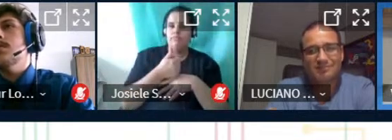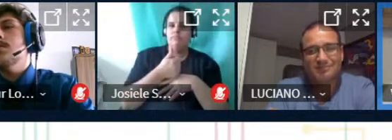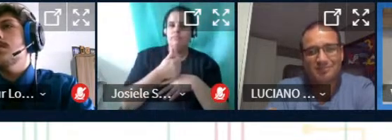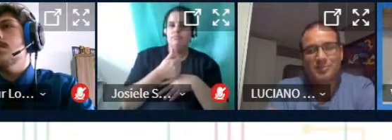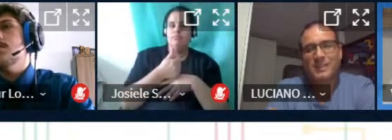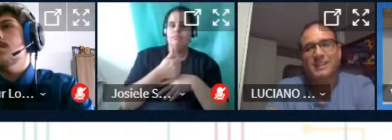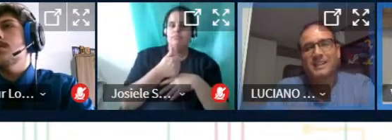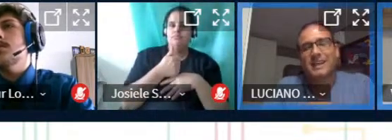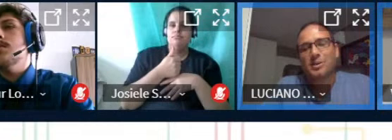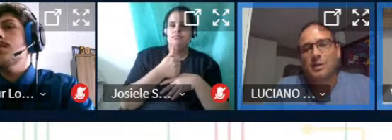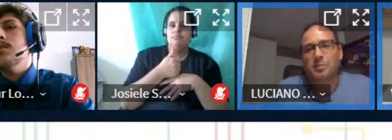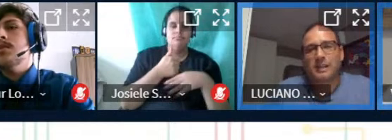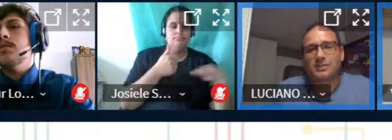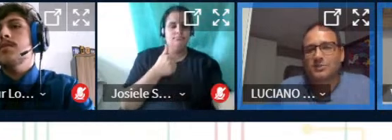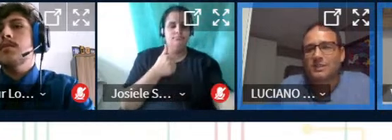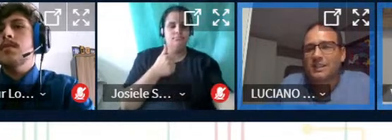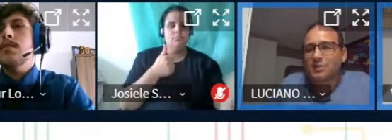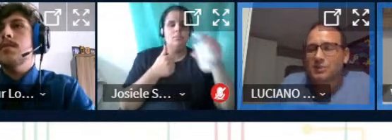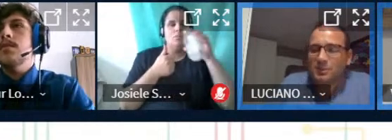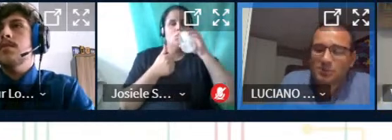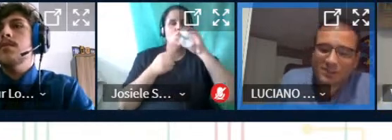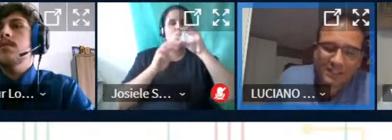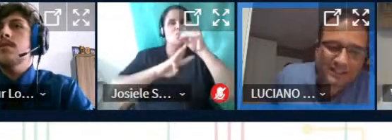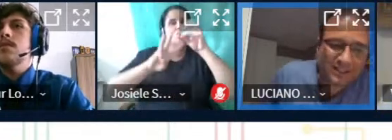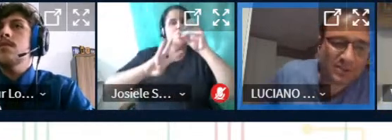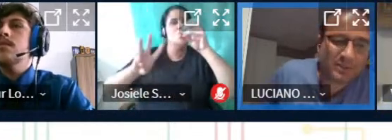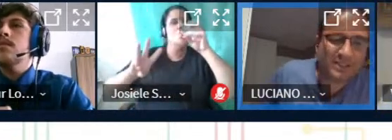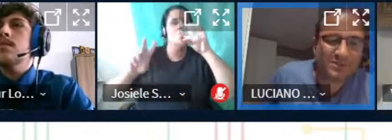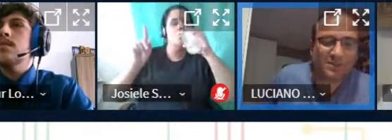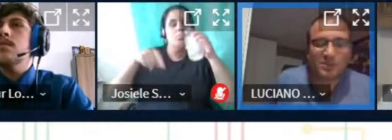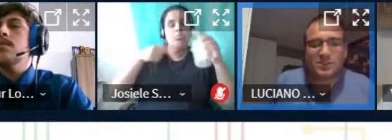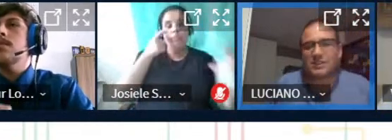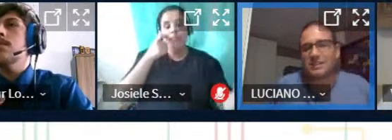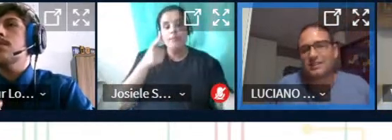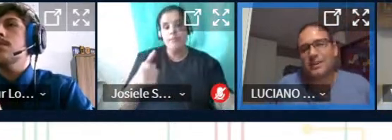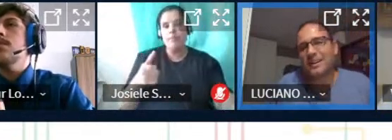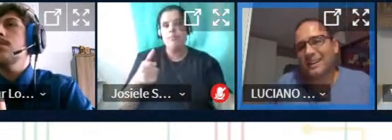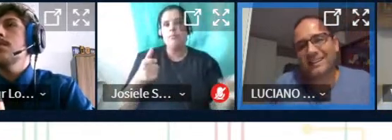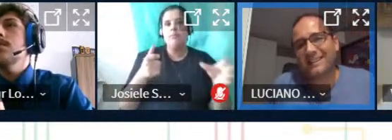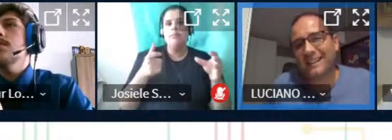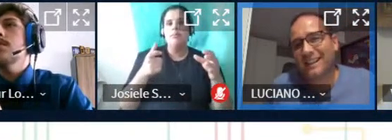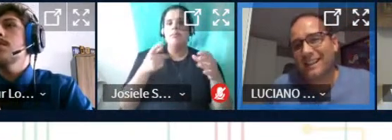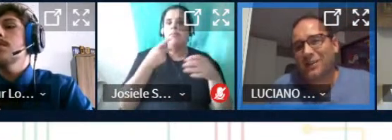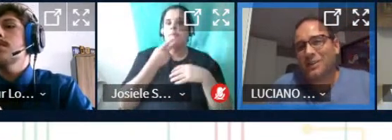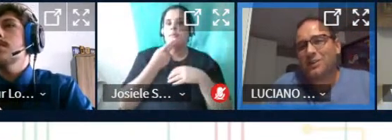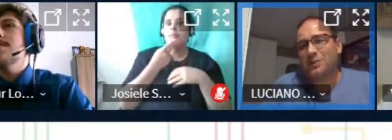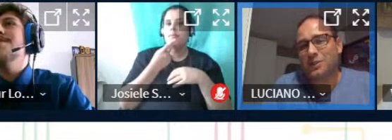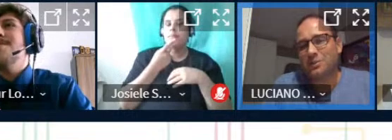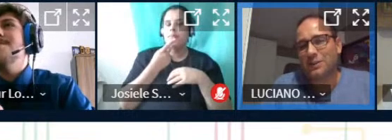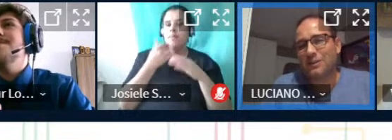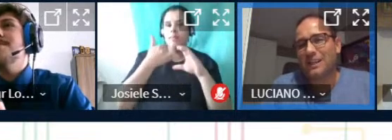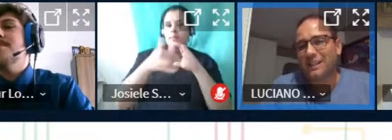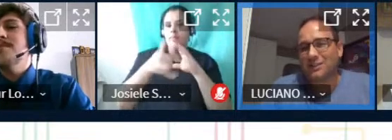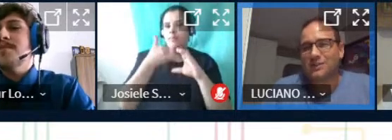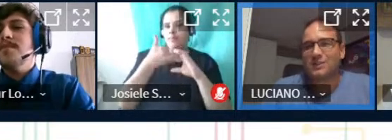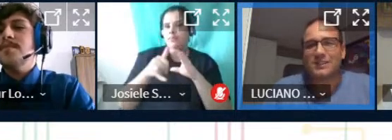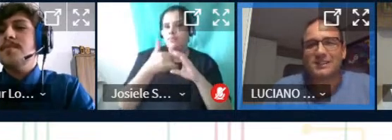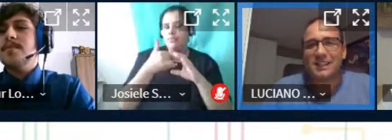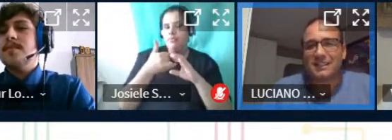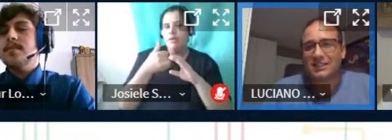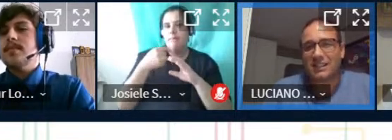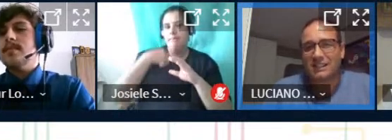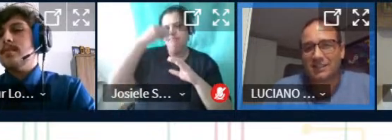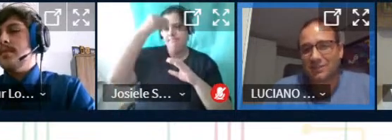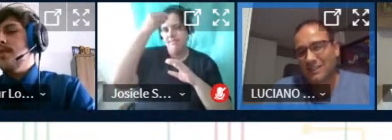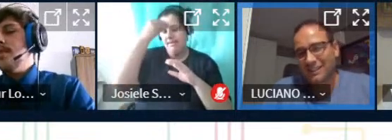nesse quesito uma página um site hoje é muito interessante mas hoje em dia se fala é canal né eu vejo meus afilhados eu vejo